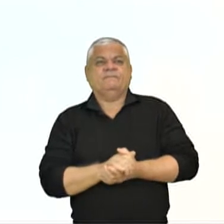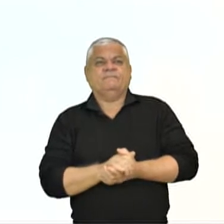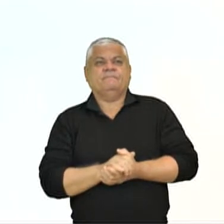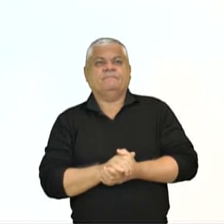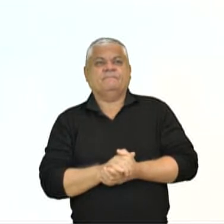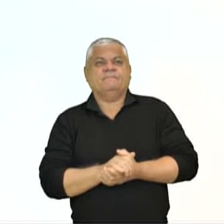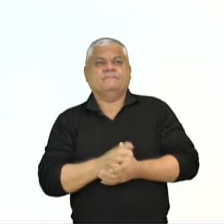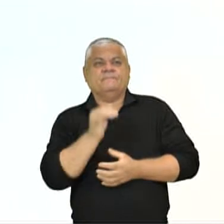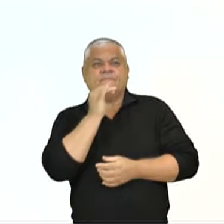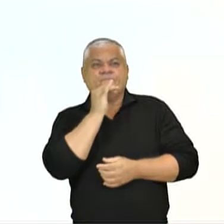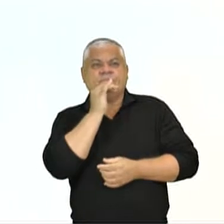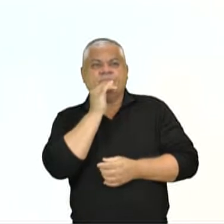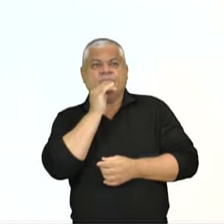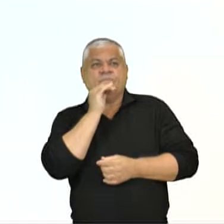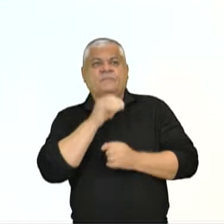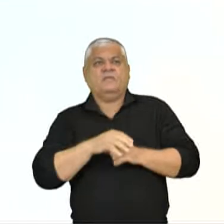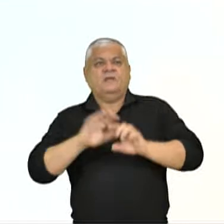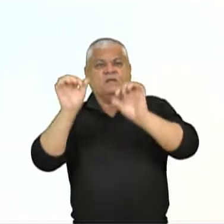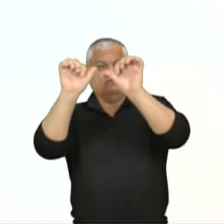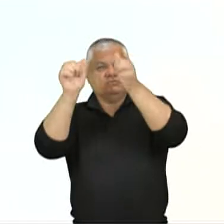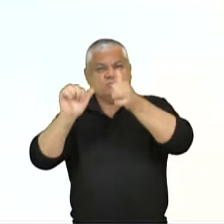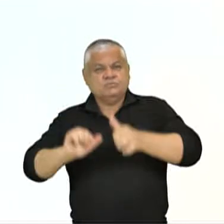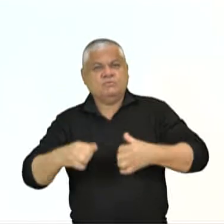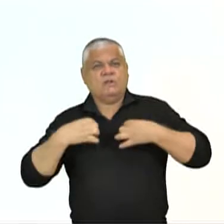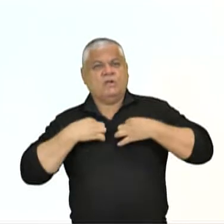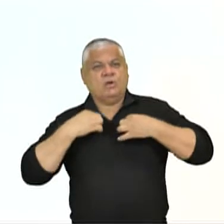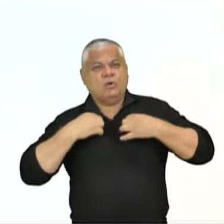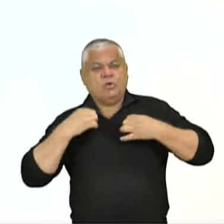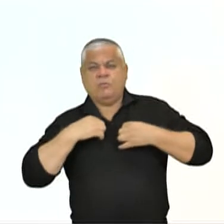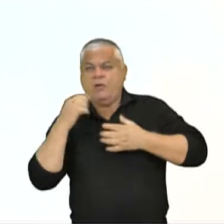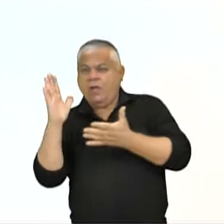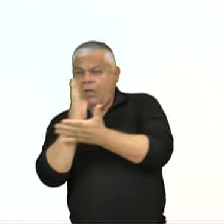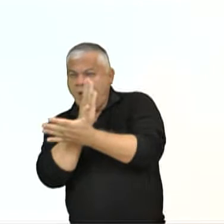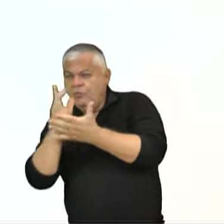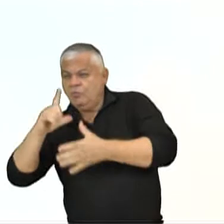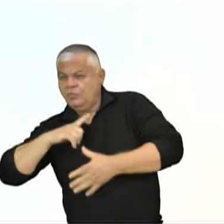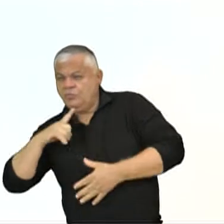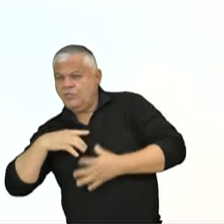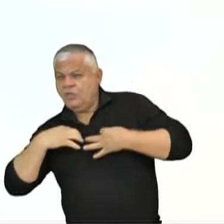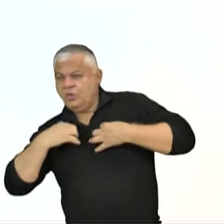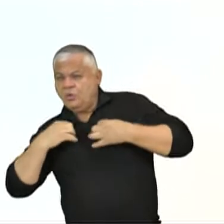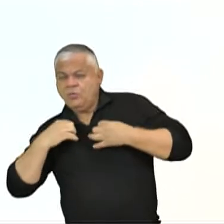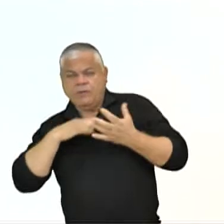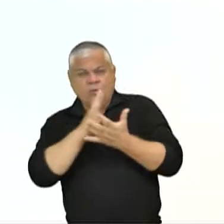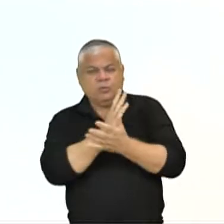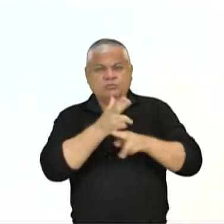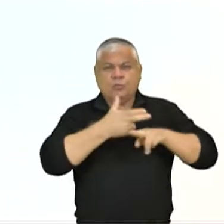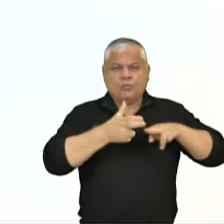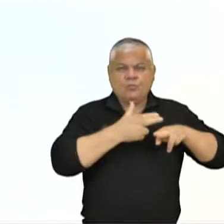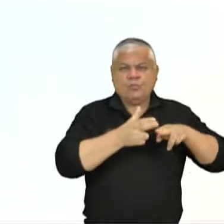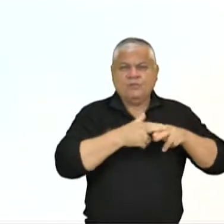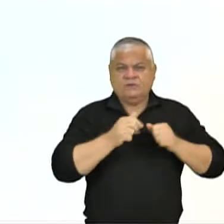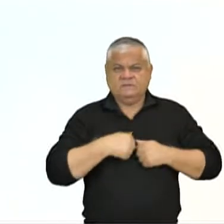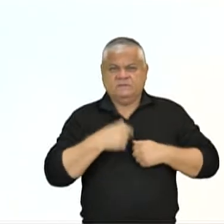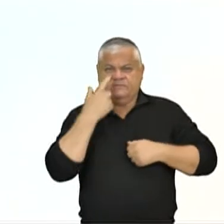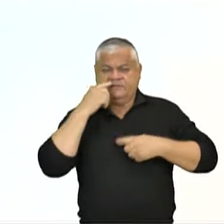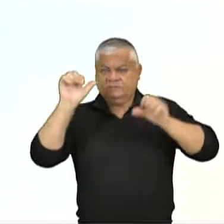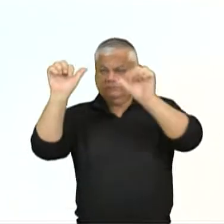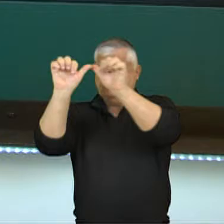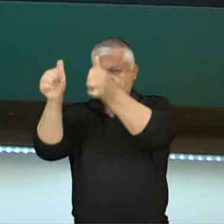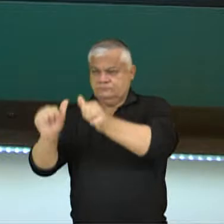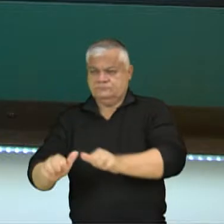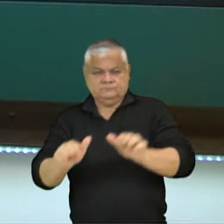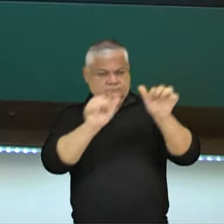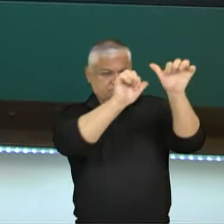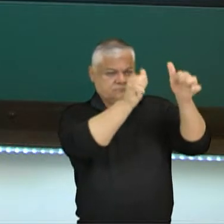escultura ter roupas e outra não, você consegue encontrar diferente entre uma ou outro que diz respeito à proporção e estilo? Você olhando duas esculturas, uma escultura grega e